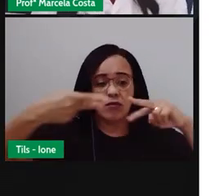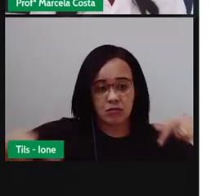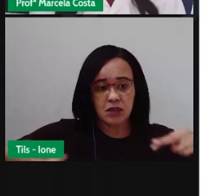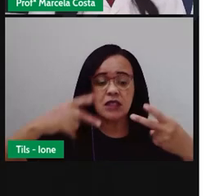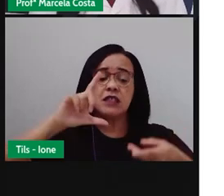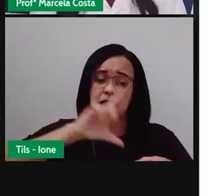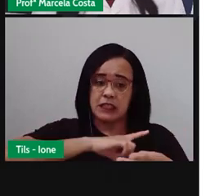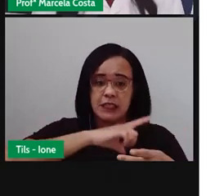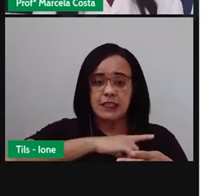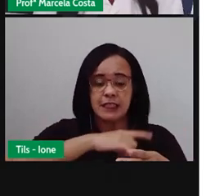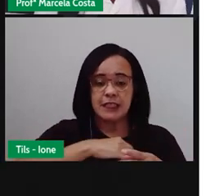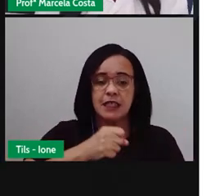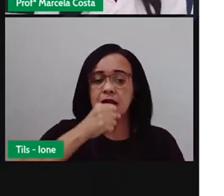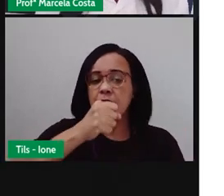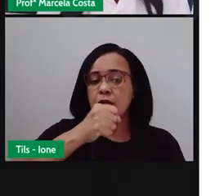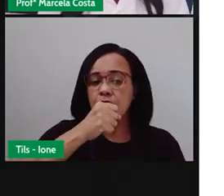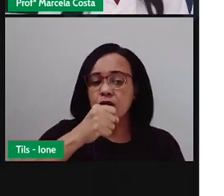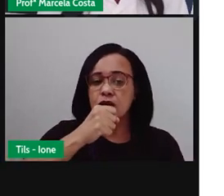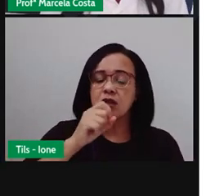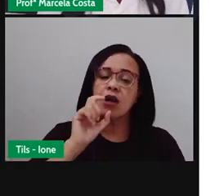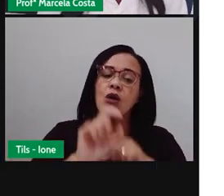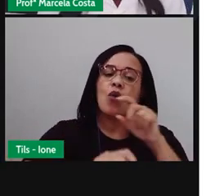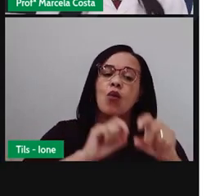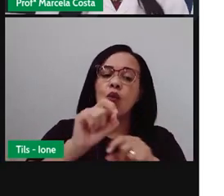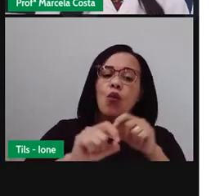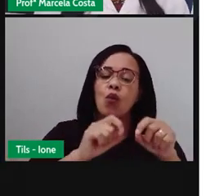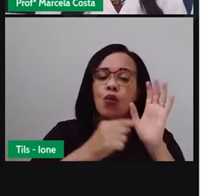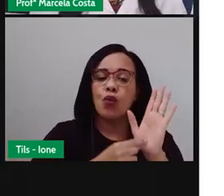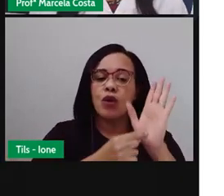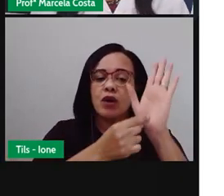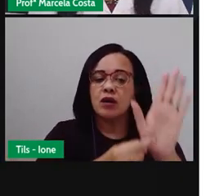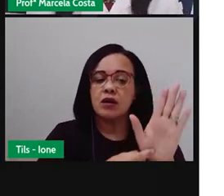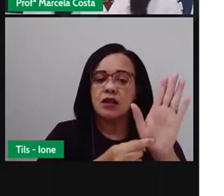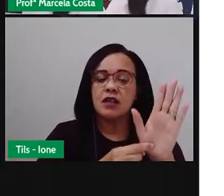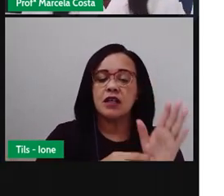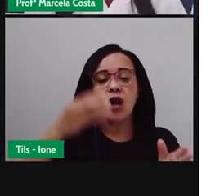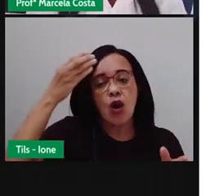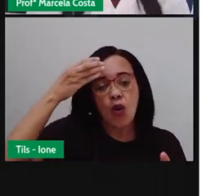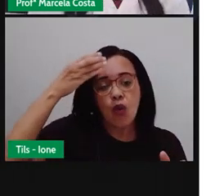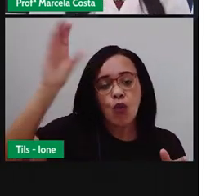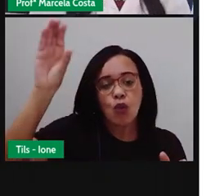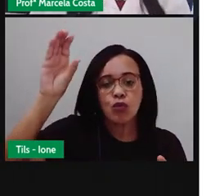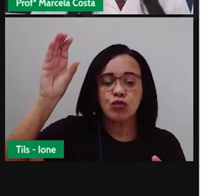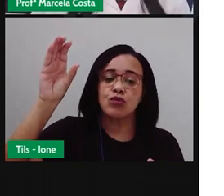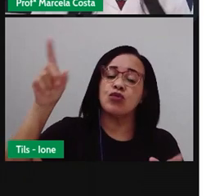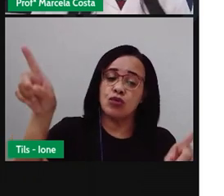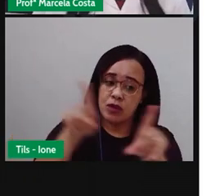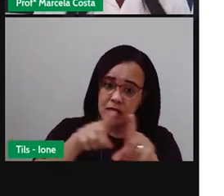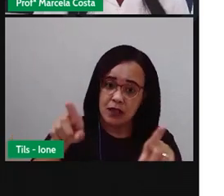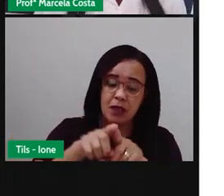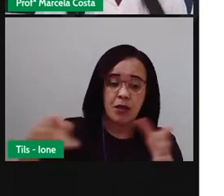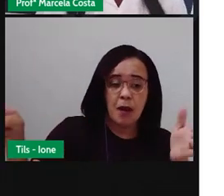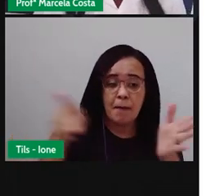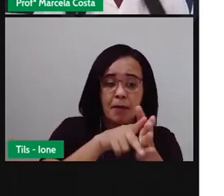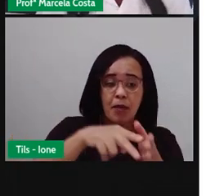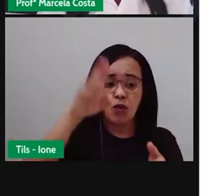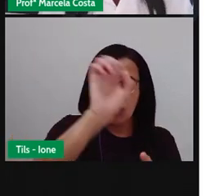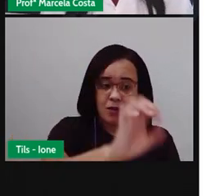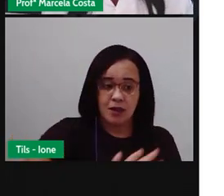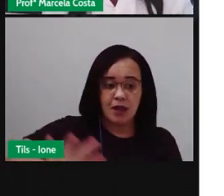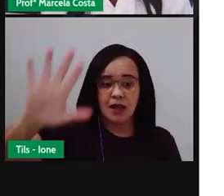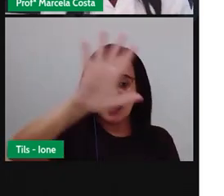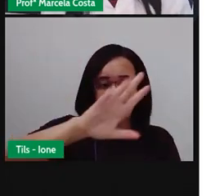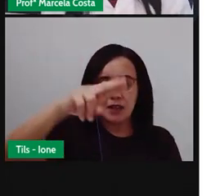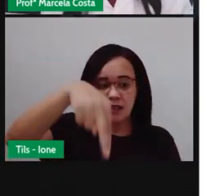E nessa reportagem, são abordados outros elementos da cultura da região Nordeste e também